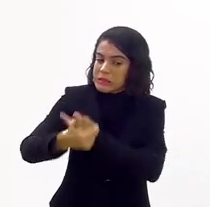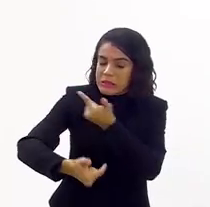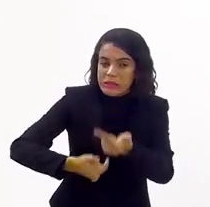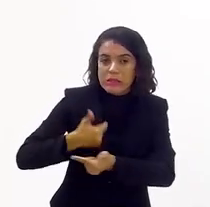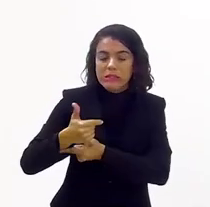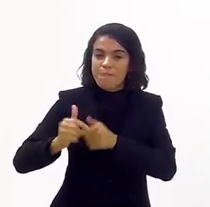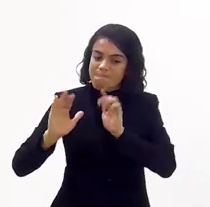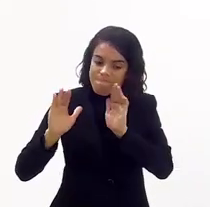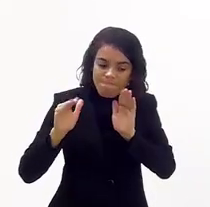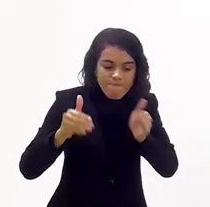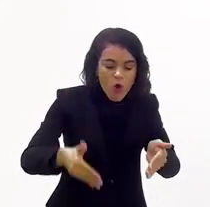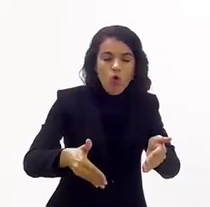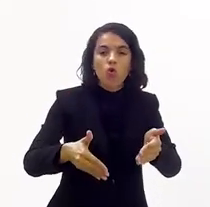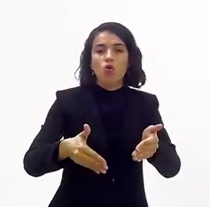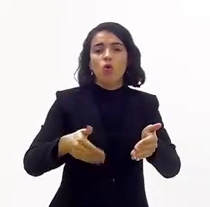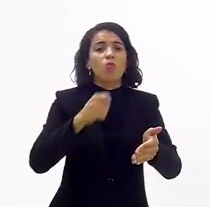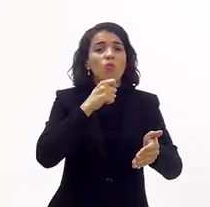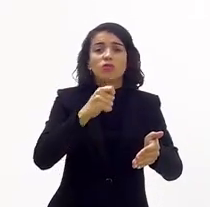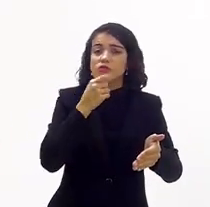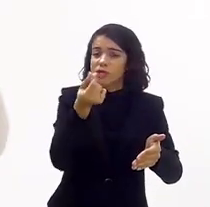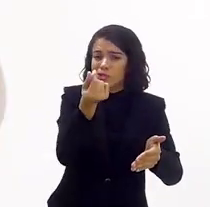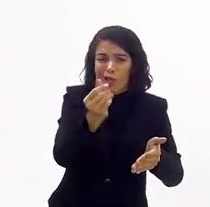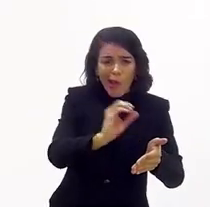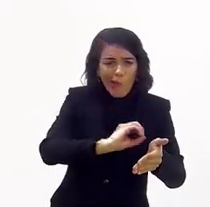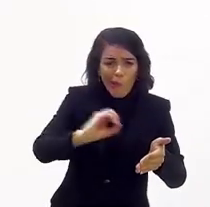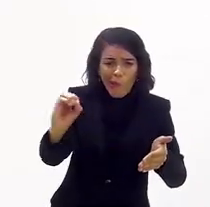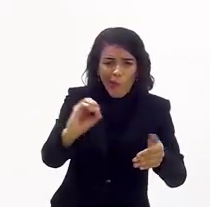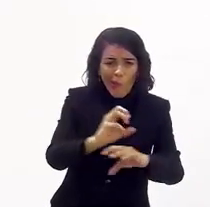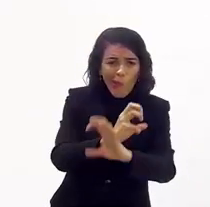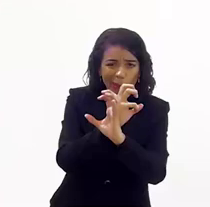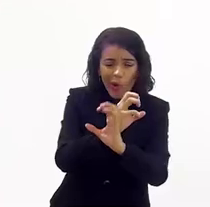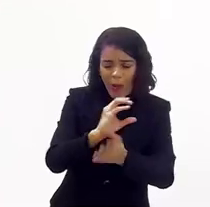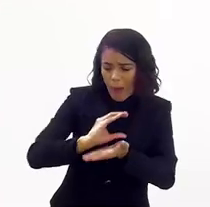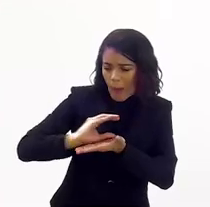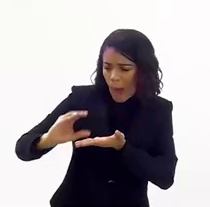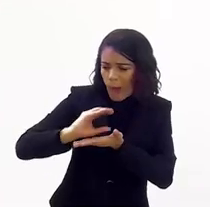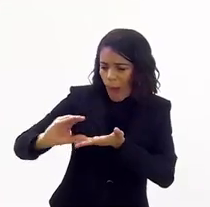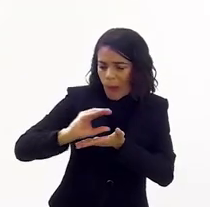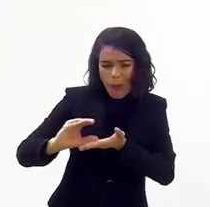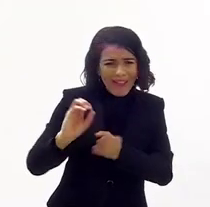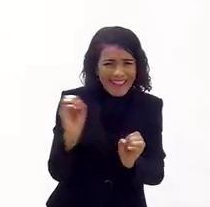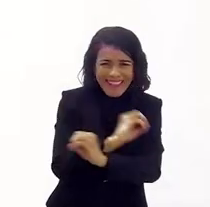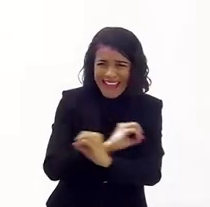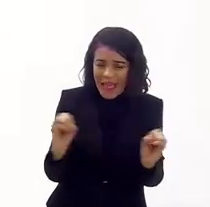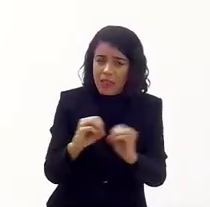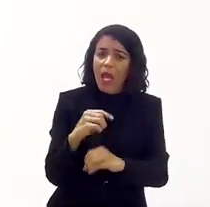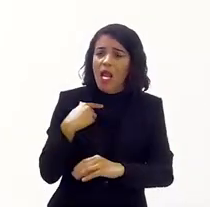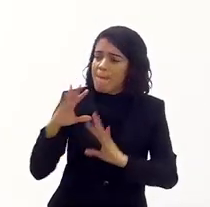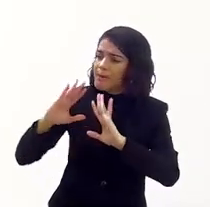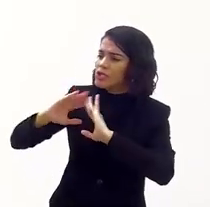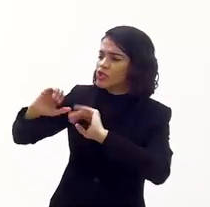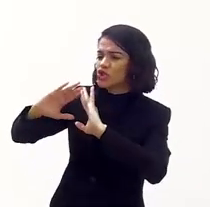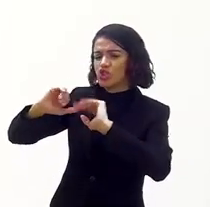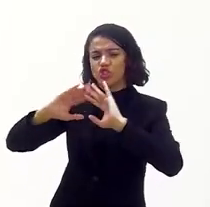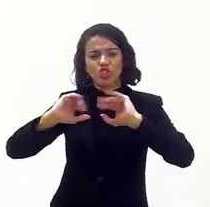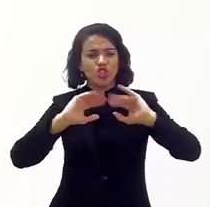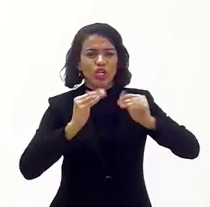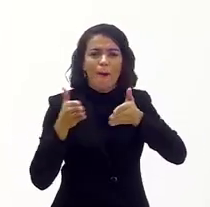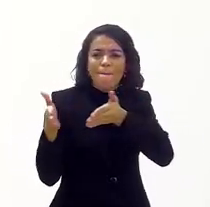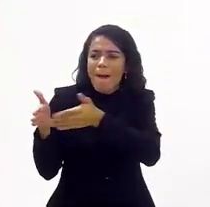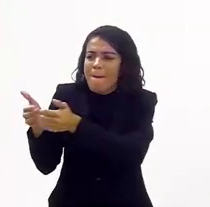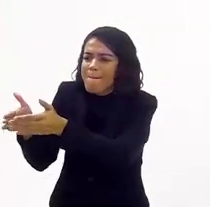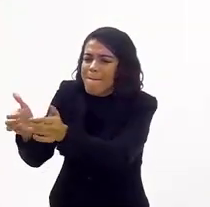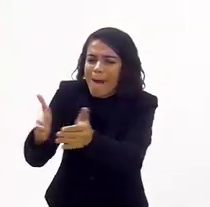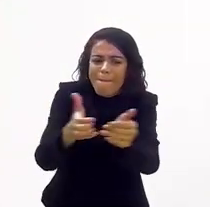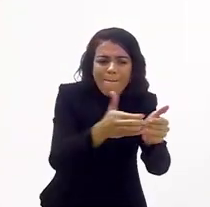Cristo, que não tinha patrocínio, mas ele saía atrás da gente pedindo, e a gente ia catando o que tinha, né?